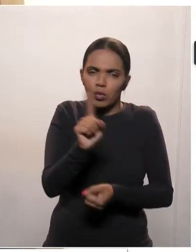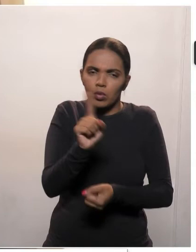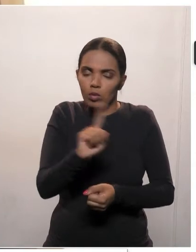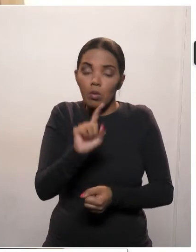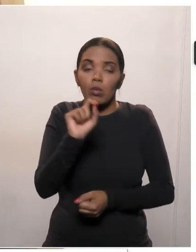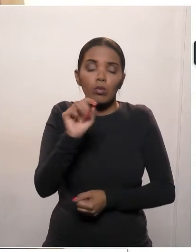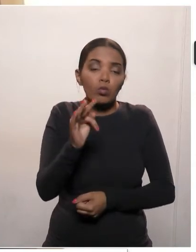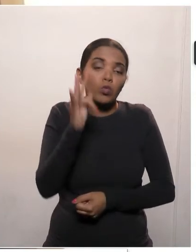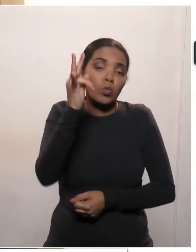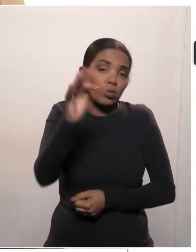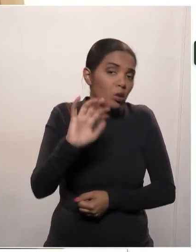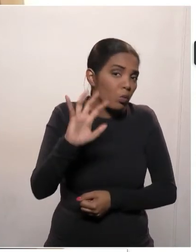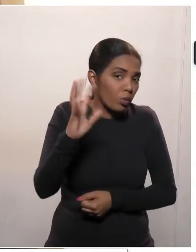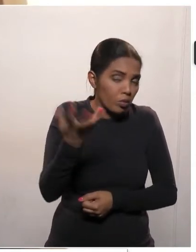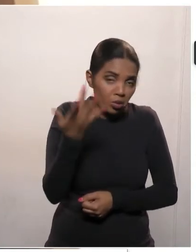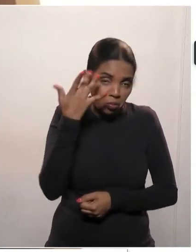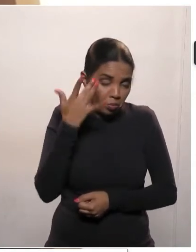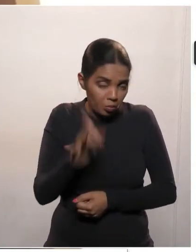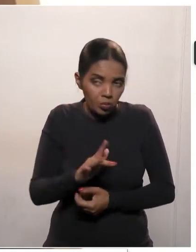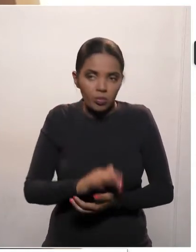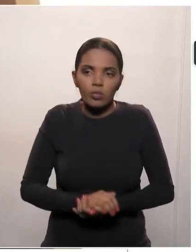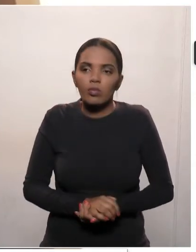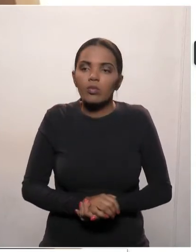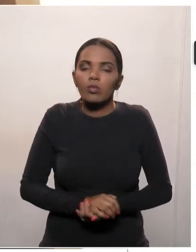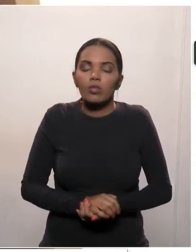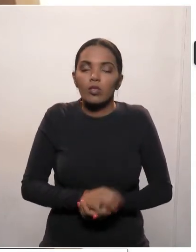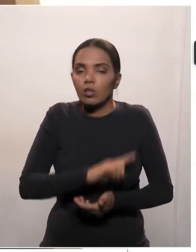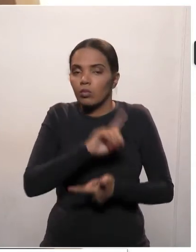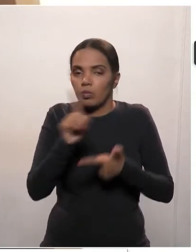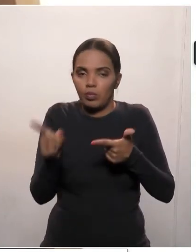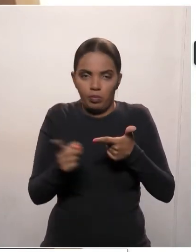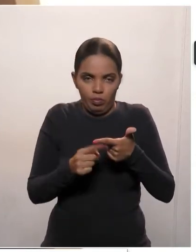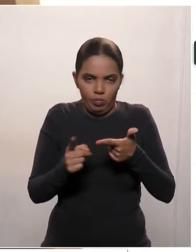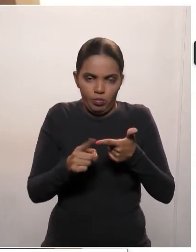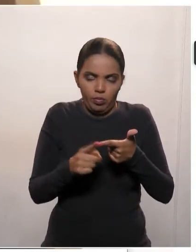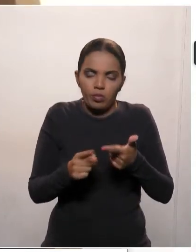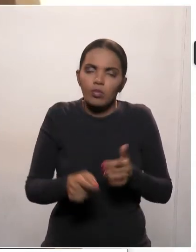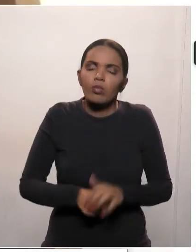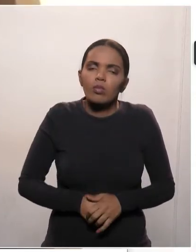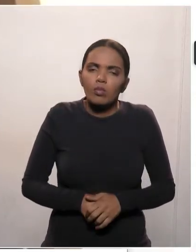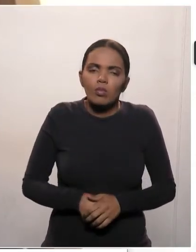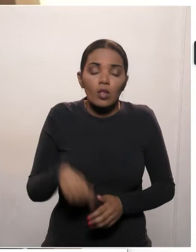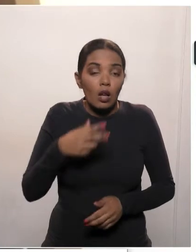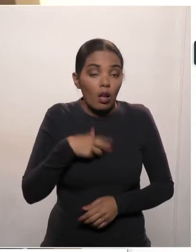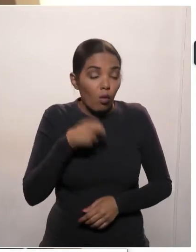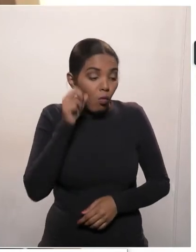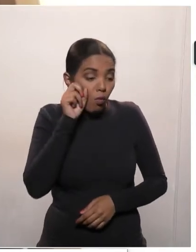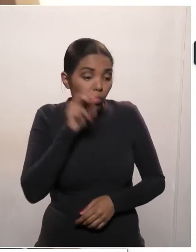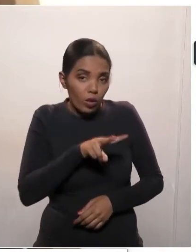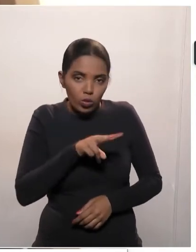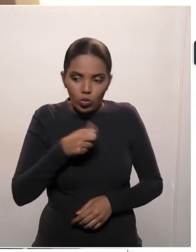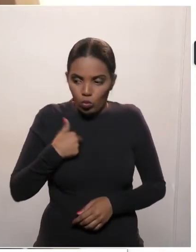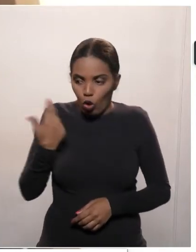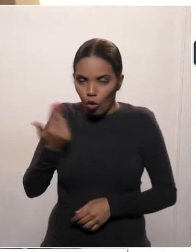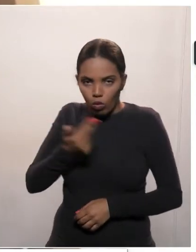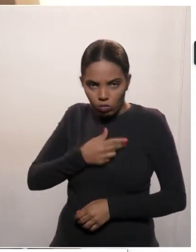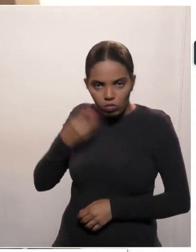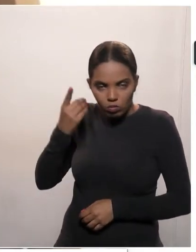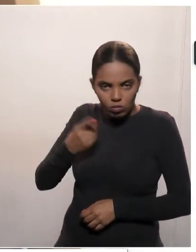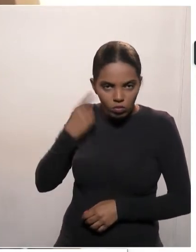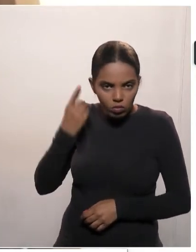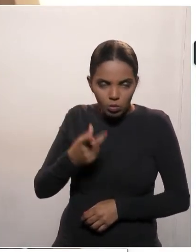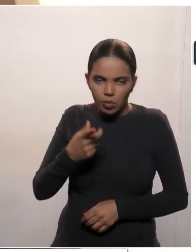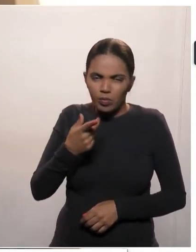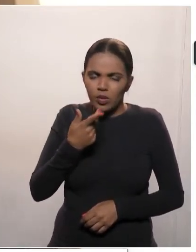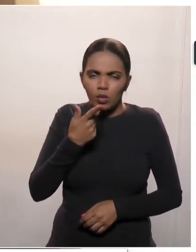acontecerá. Esse é um ponto. O outro ponto é que eu vejo, e aí eu falo para nós, deputados estaduais, e não faço